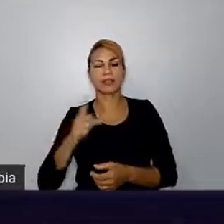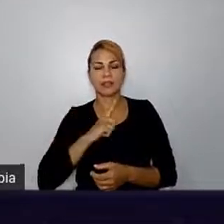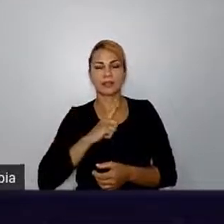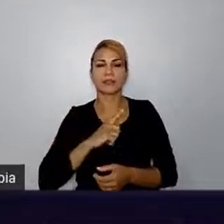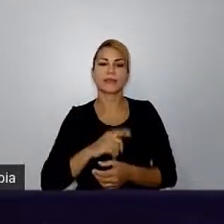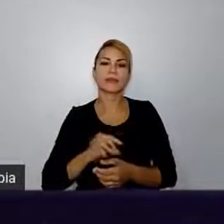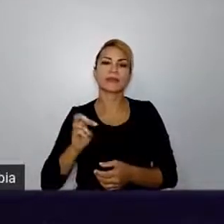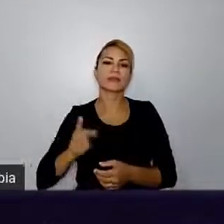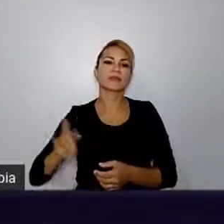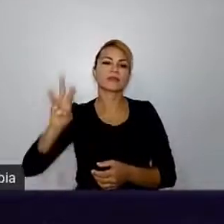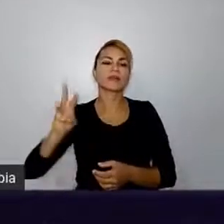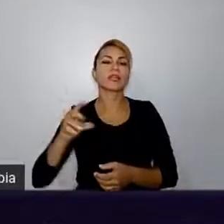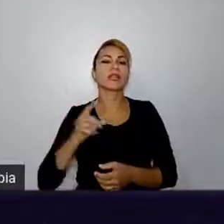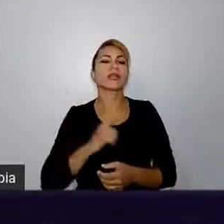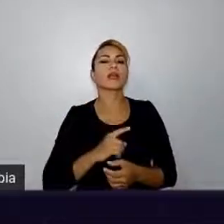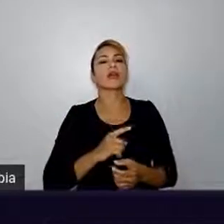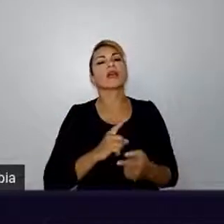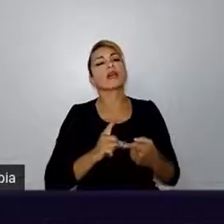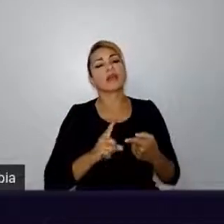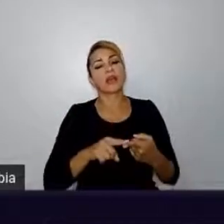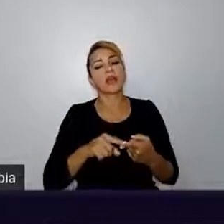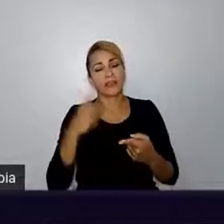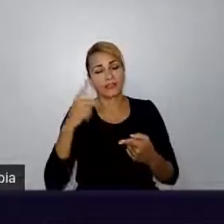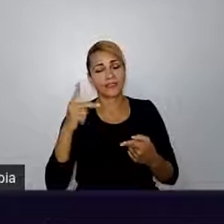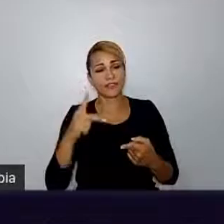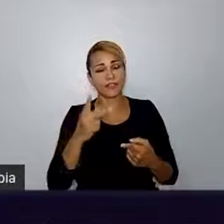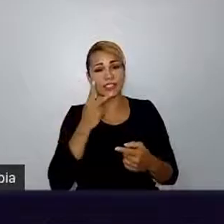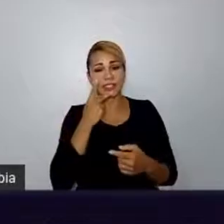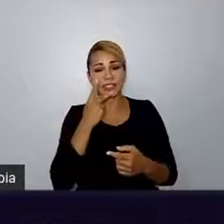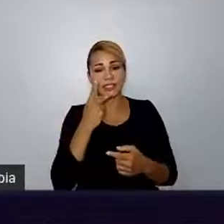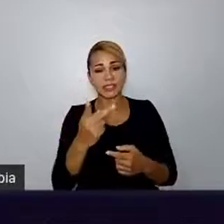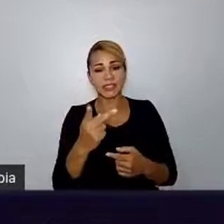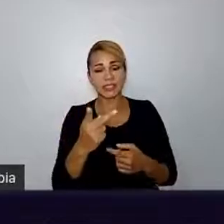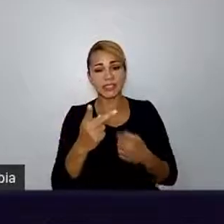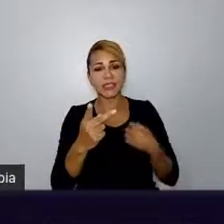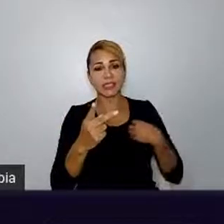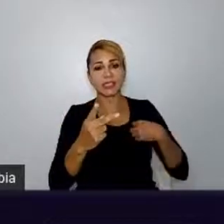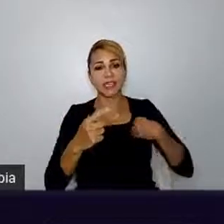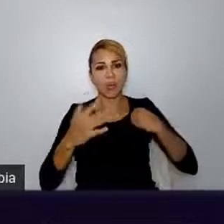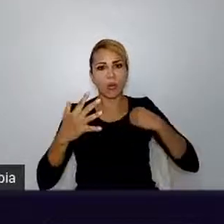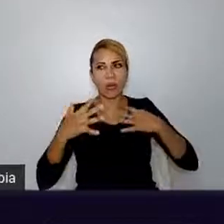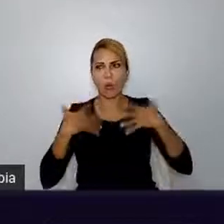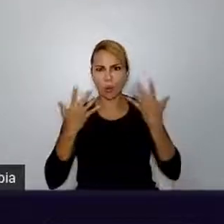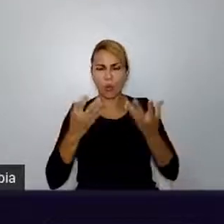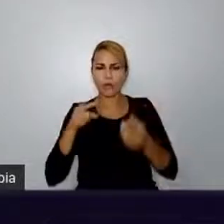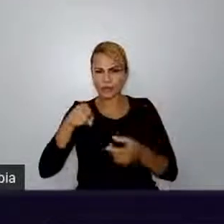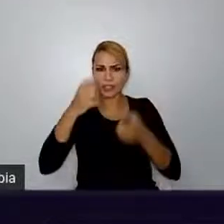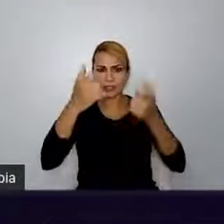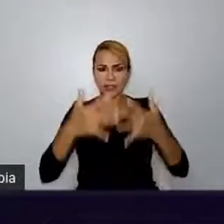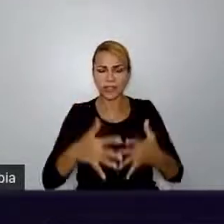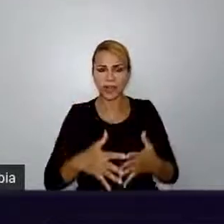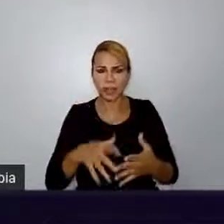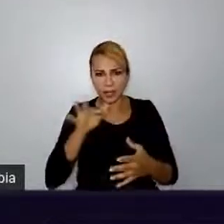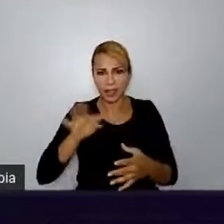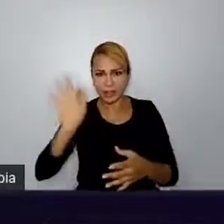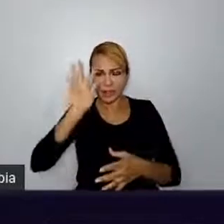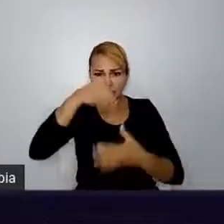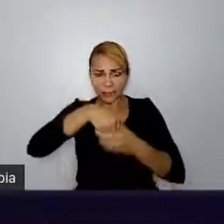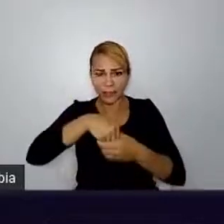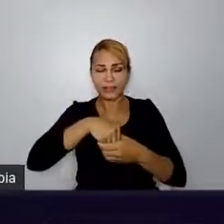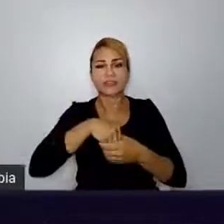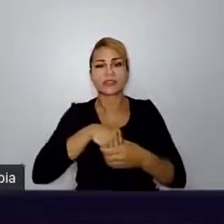bastante você dizer que não se comunicava bem na faculdade, porque você é uma excelente comunicadora.